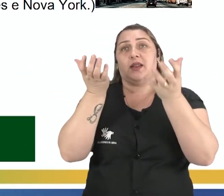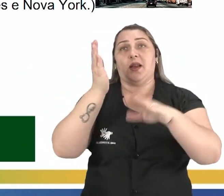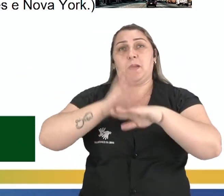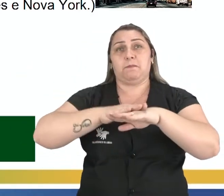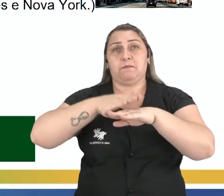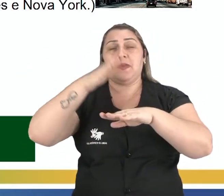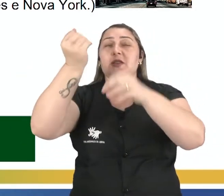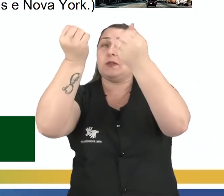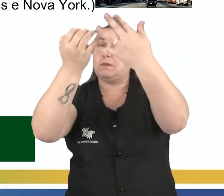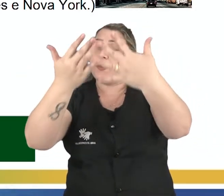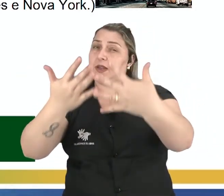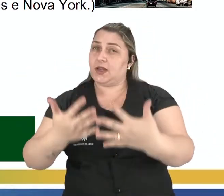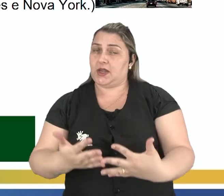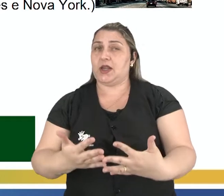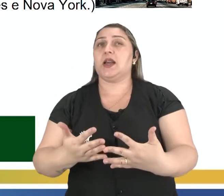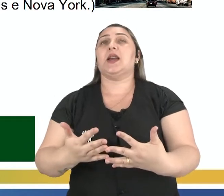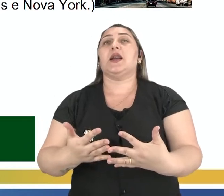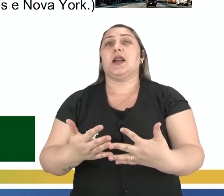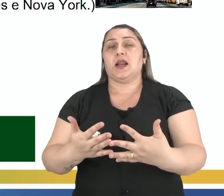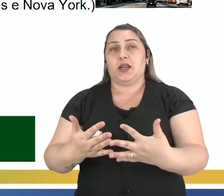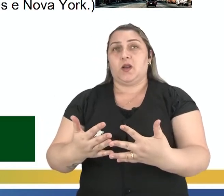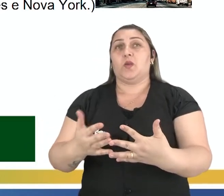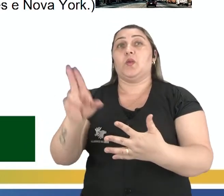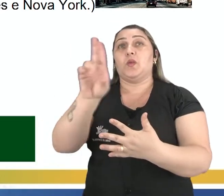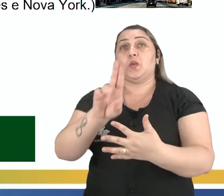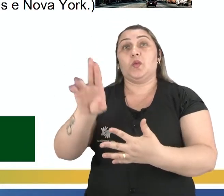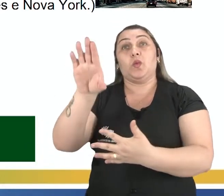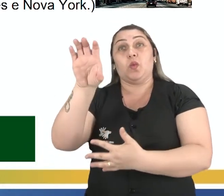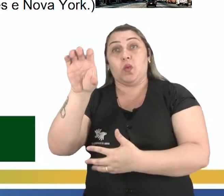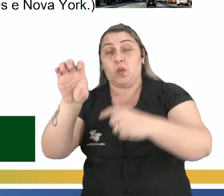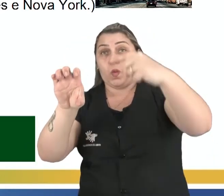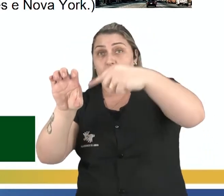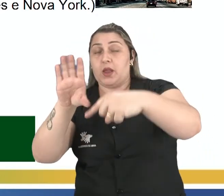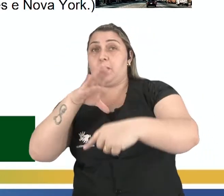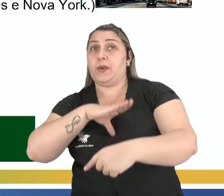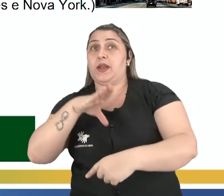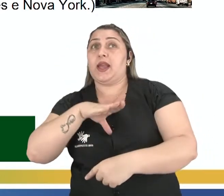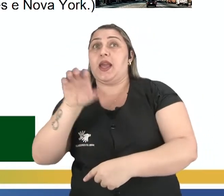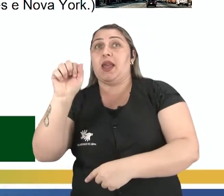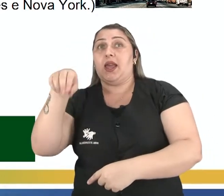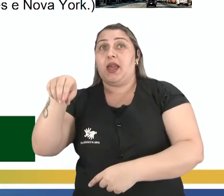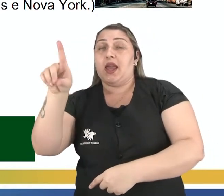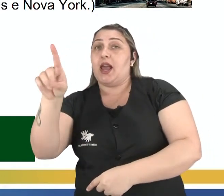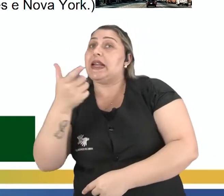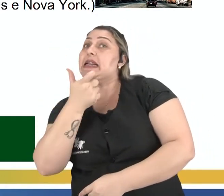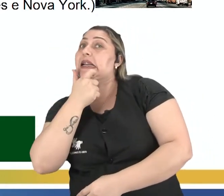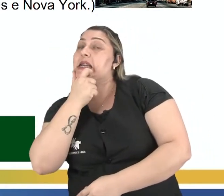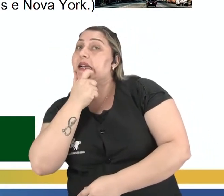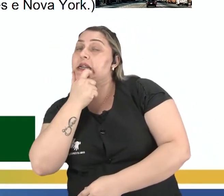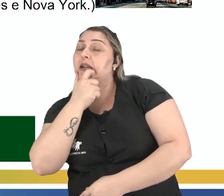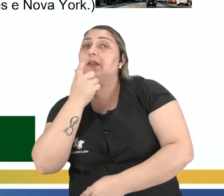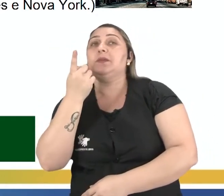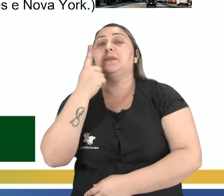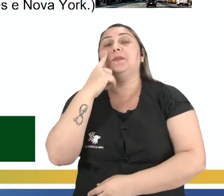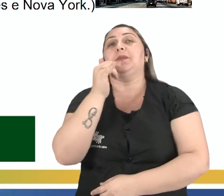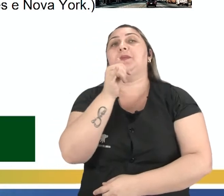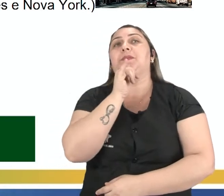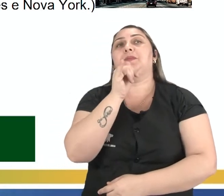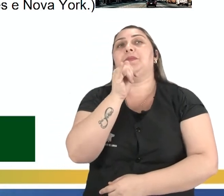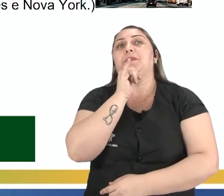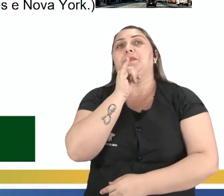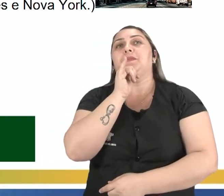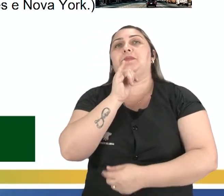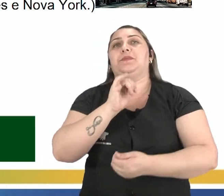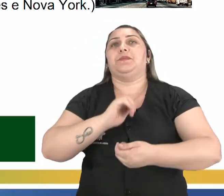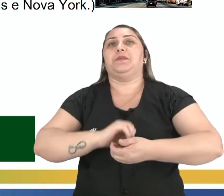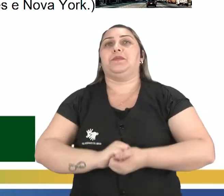mais algo sobre aquela informação anterior. Eu uso o e na língua portuguesa. And, no inglês. Exemplos. She